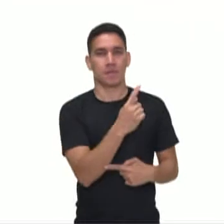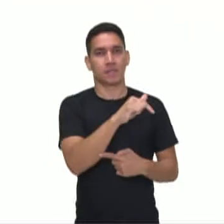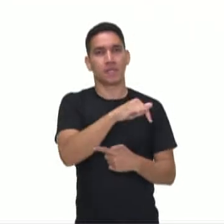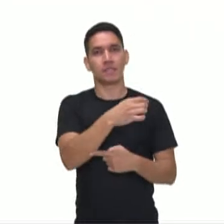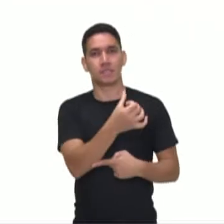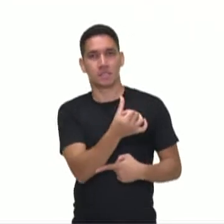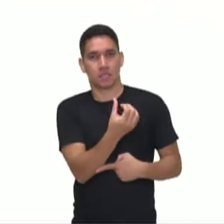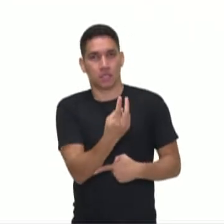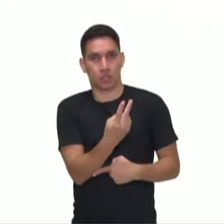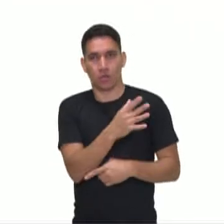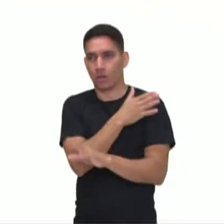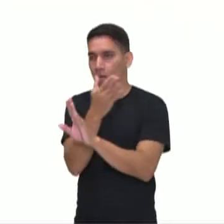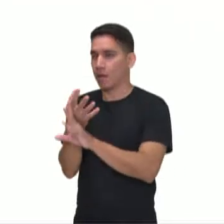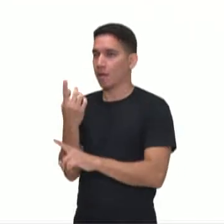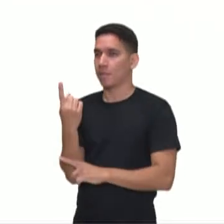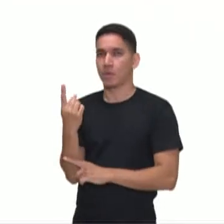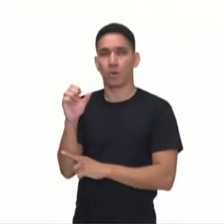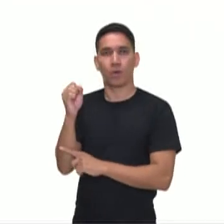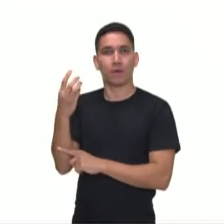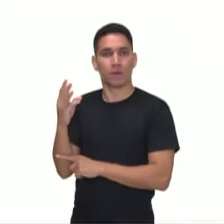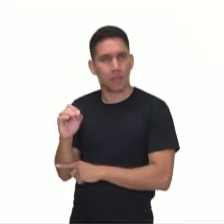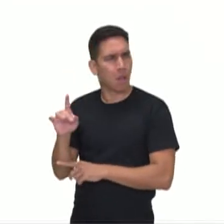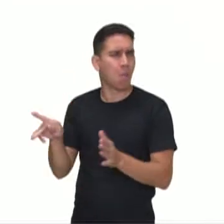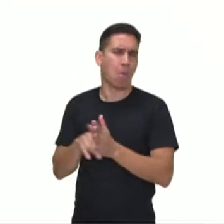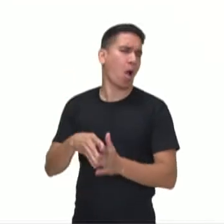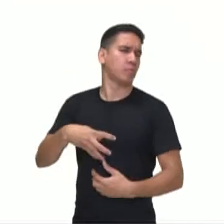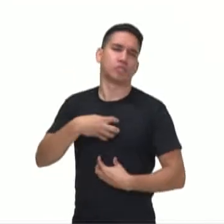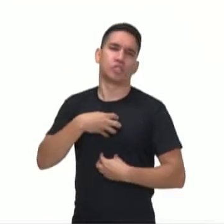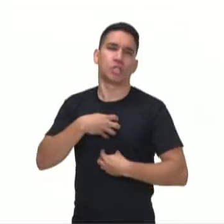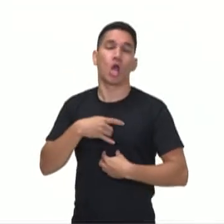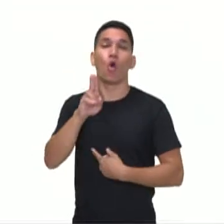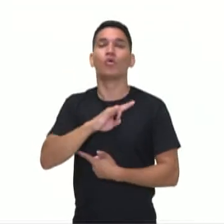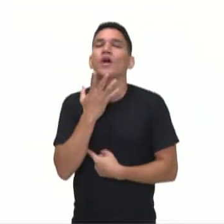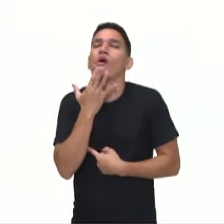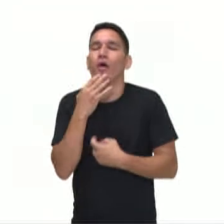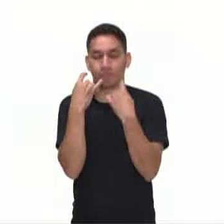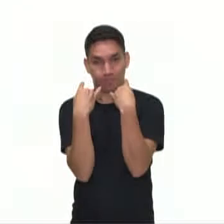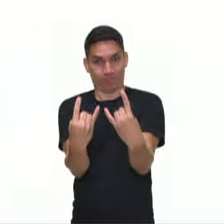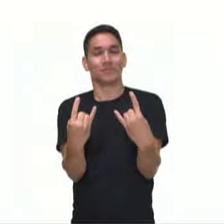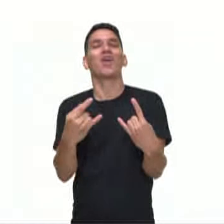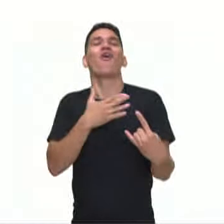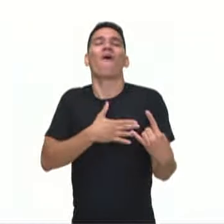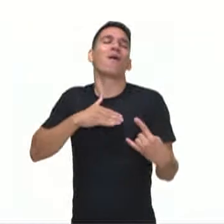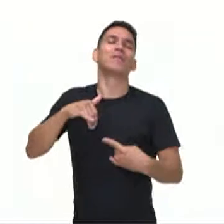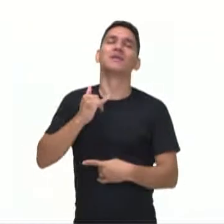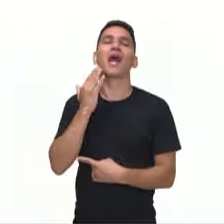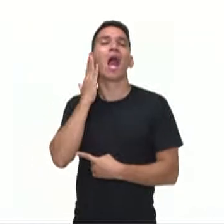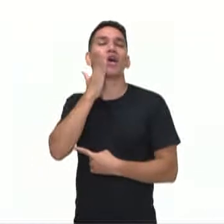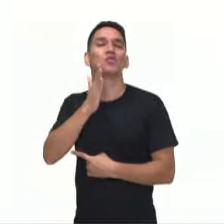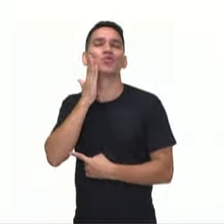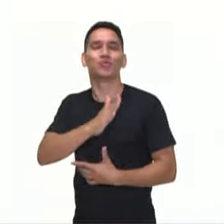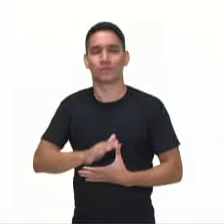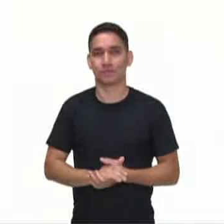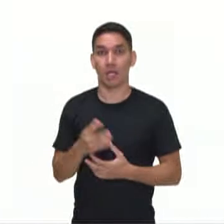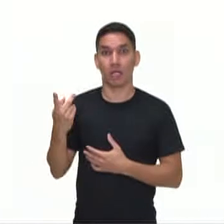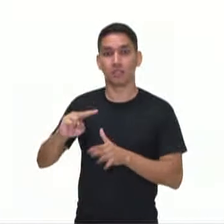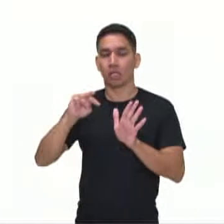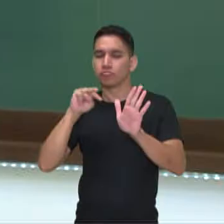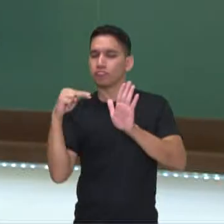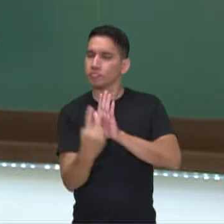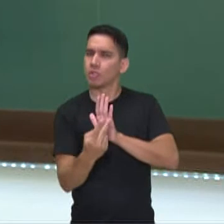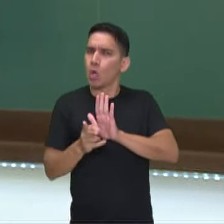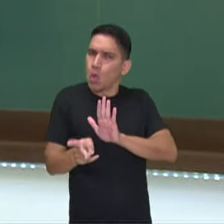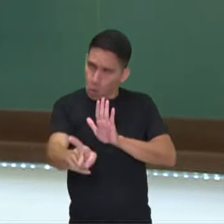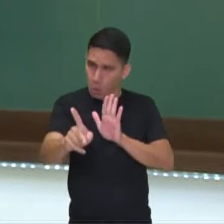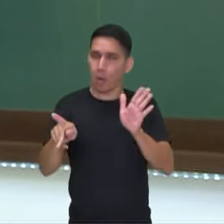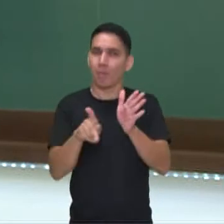1830, com estilo próprio e bem brasileiro, usava cores vivas e alegres e gostava muito do azul. Então a sua concepção ainda é uma